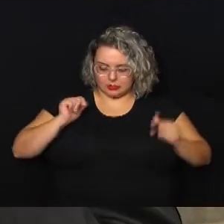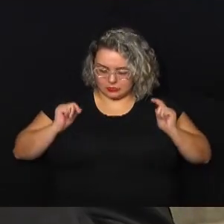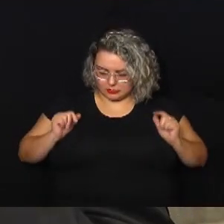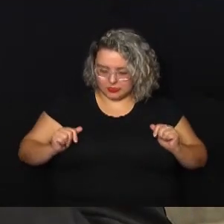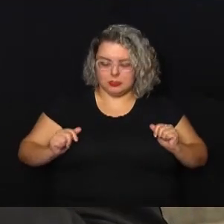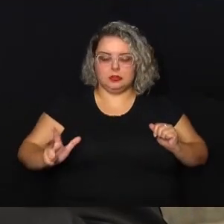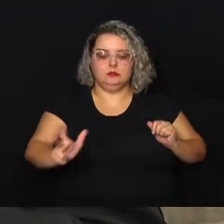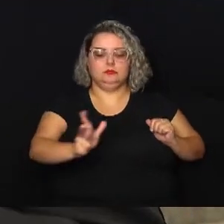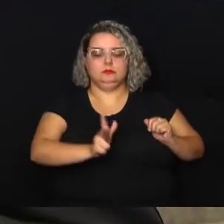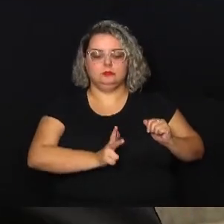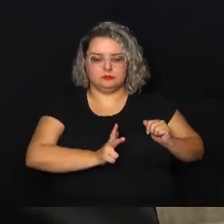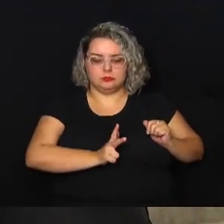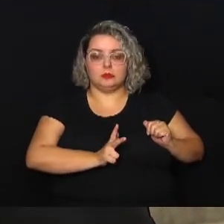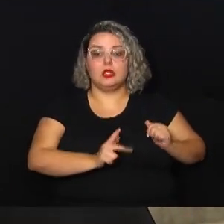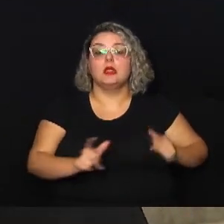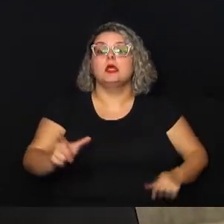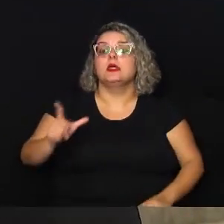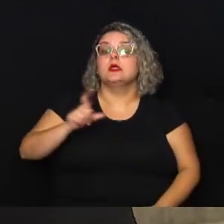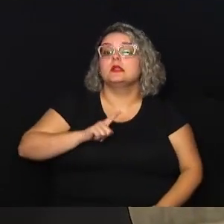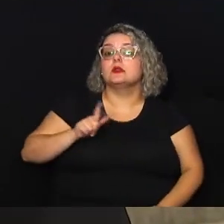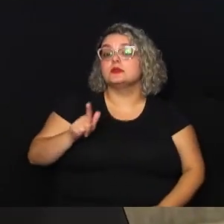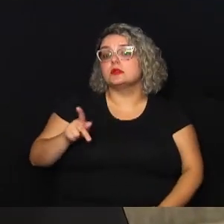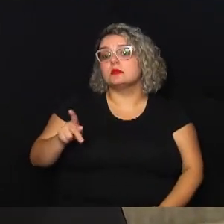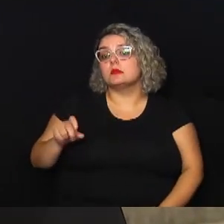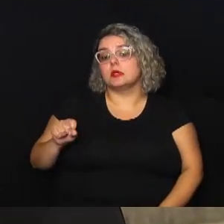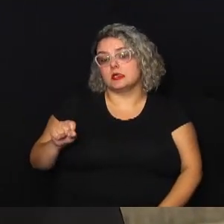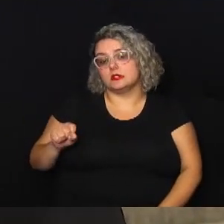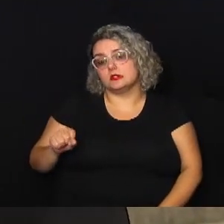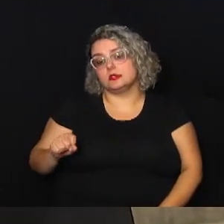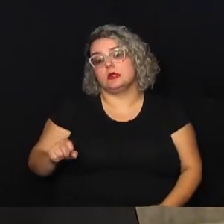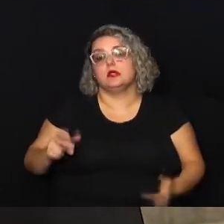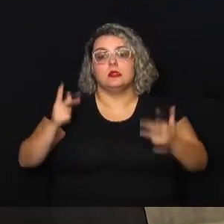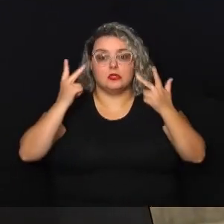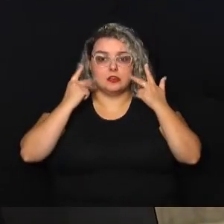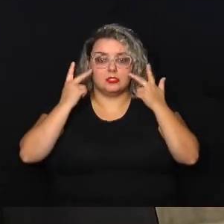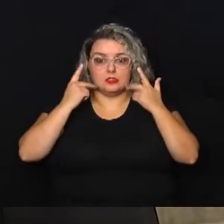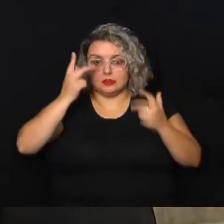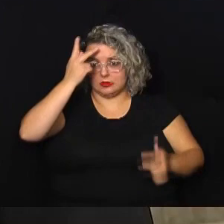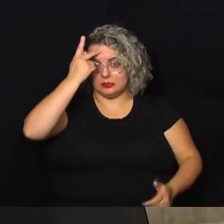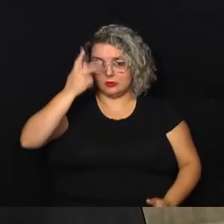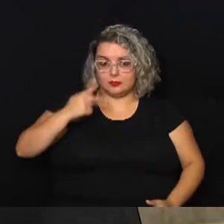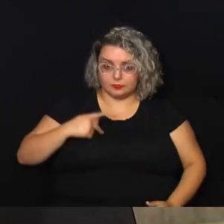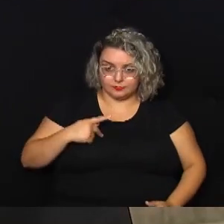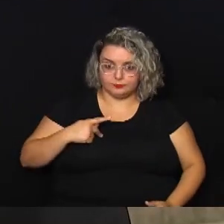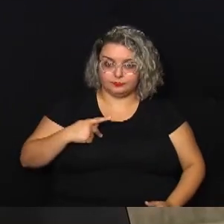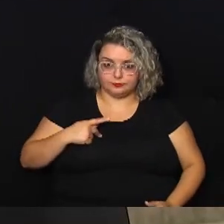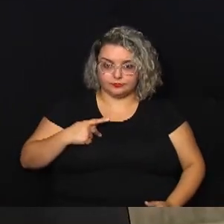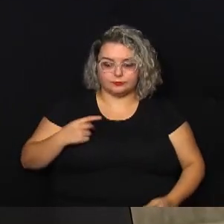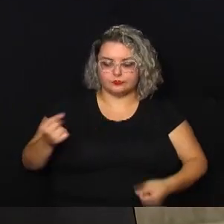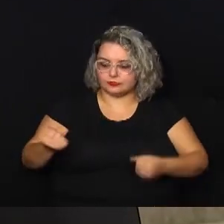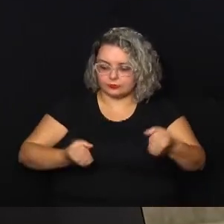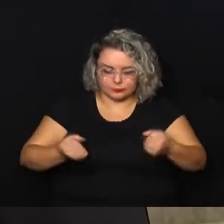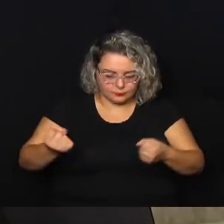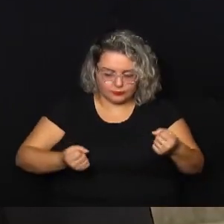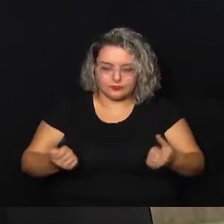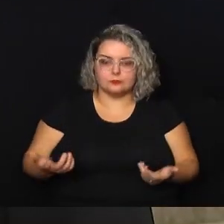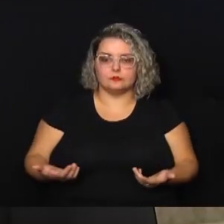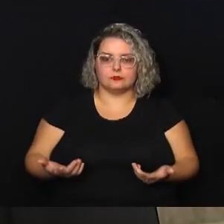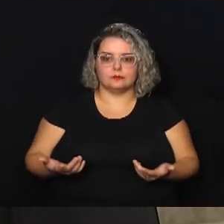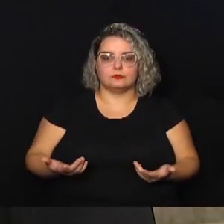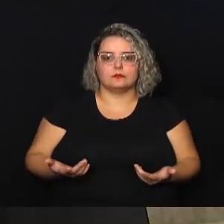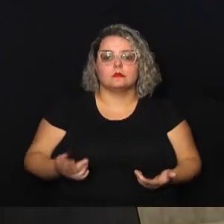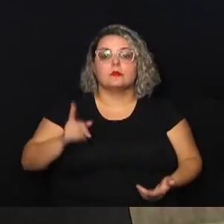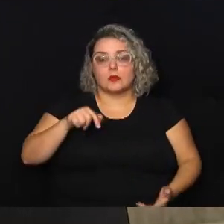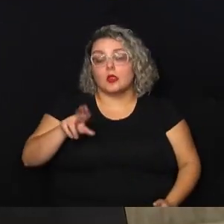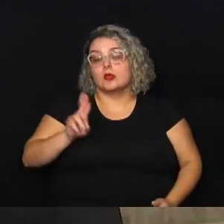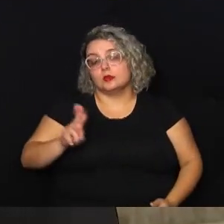câmeras nas fardas e você também tem o instrumento do GPS que geralmente fica no próprio automóvel